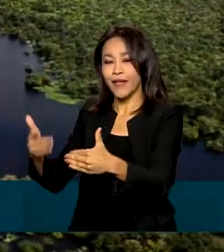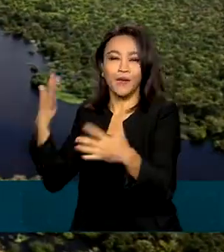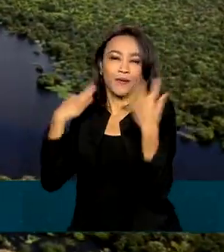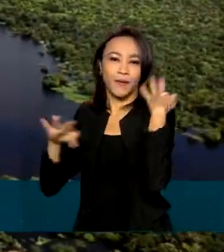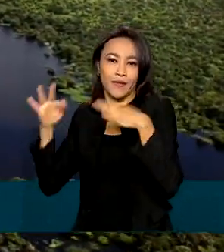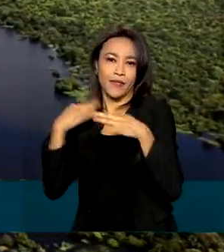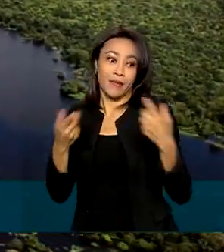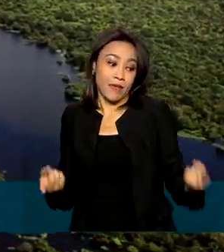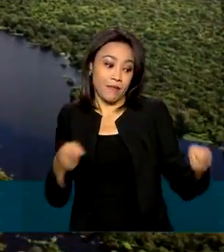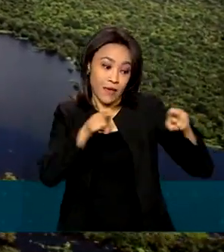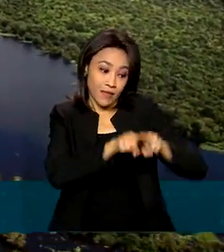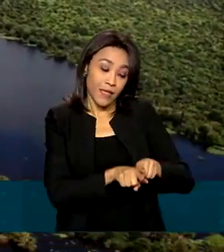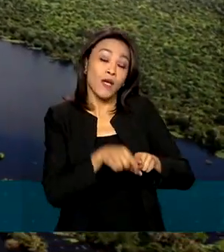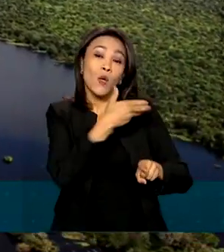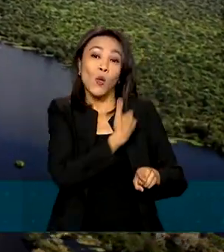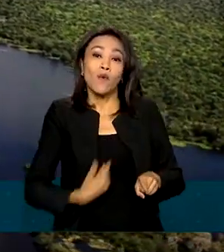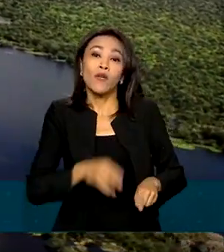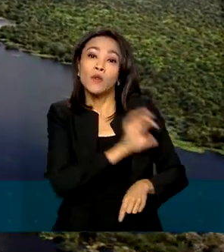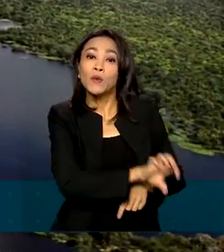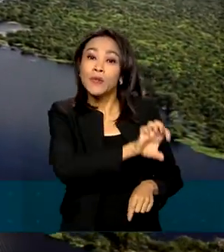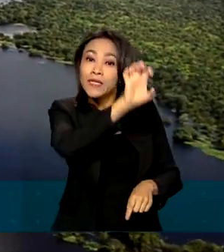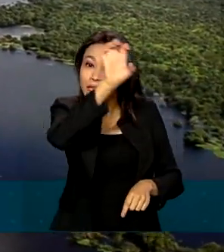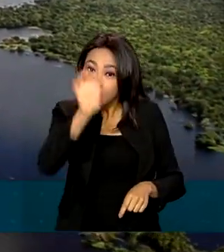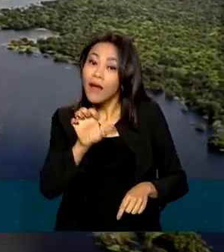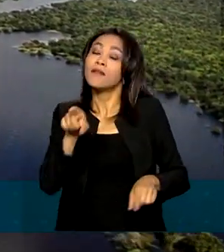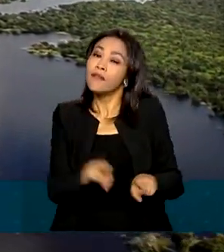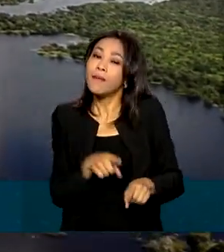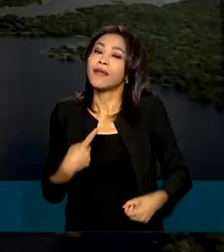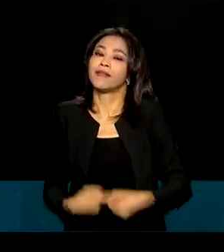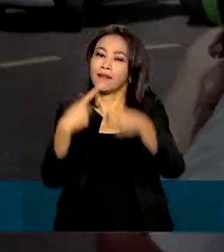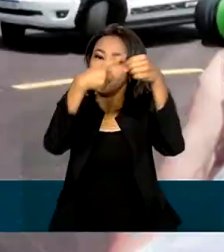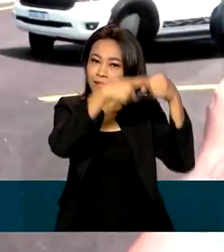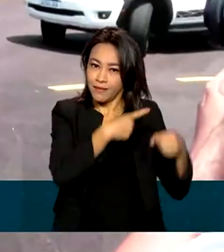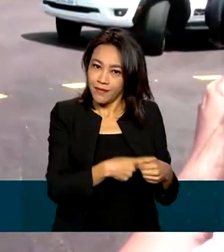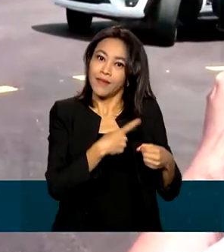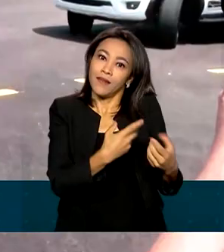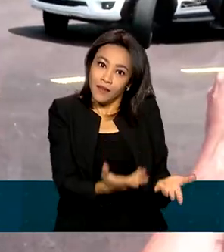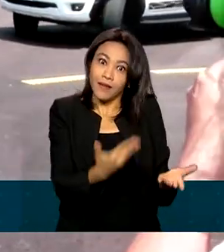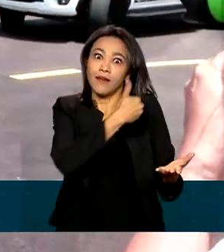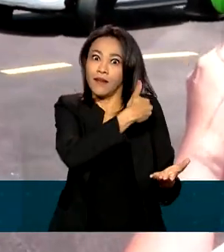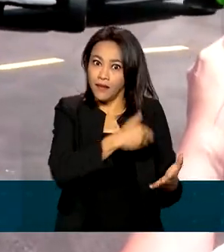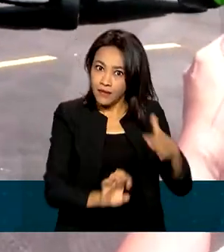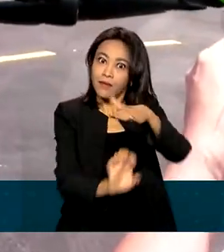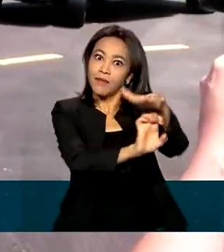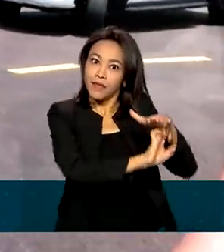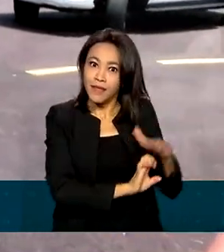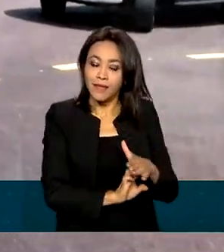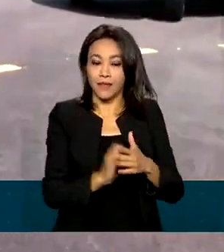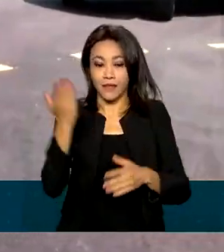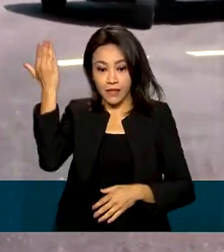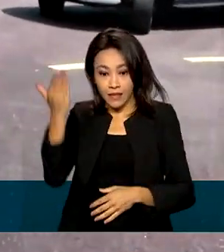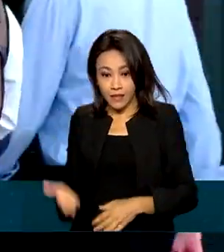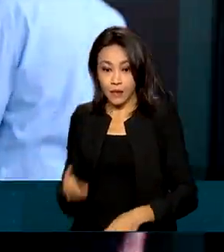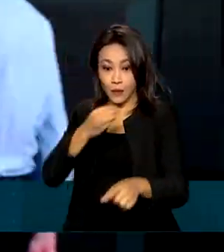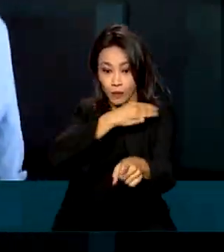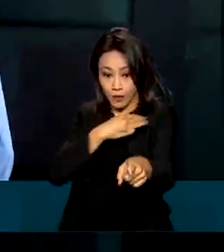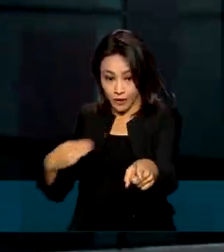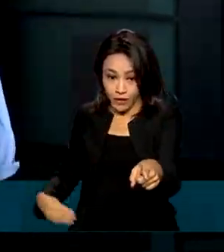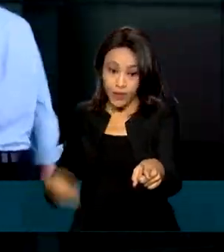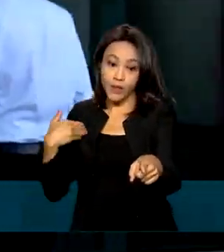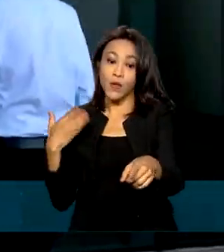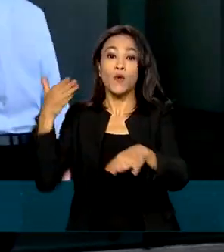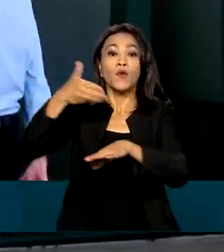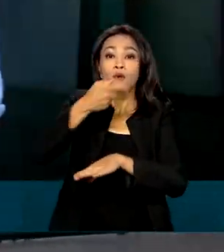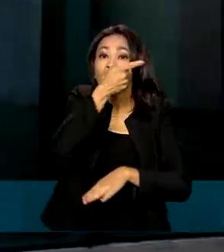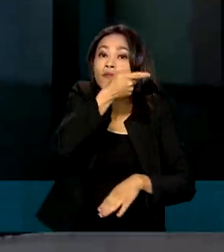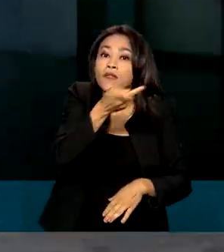parceria com os governos estadual e municipal e a iniciativa privada. Com esse foco, o ministro Carlos Brito visitou a cidade de